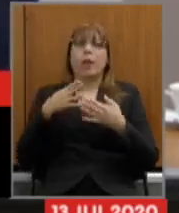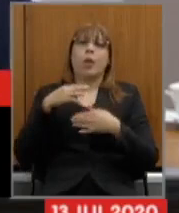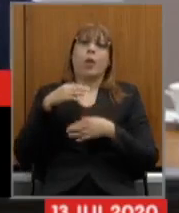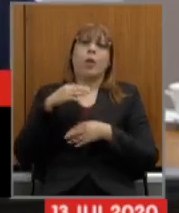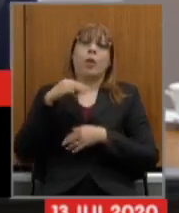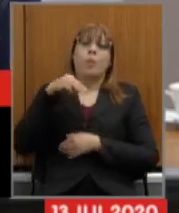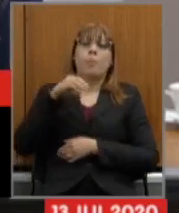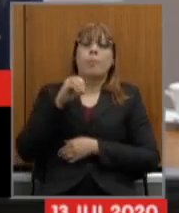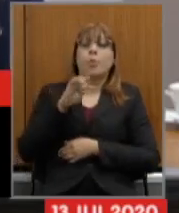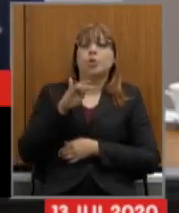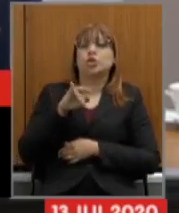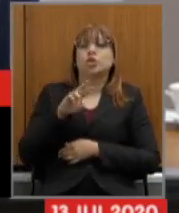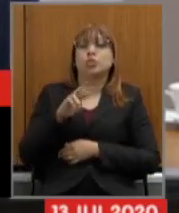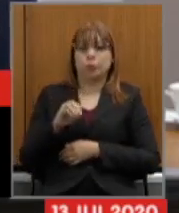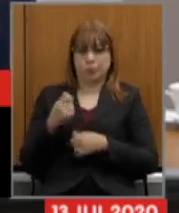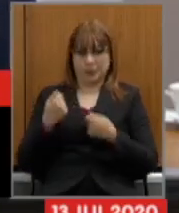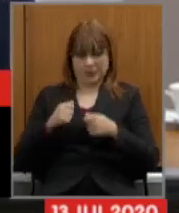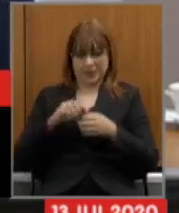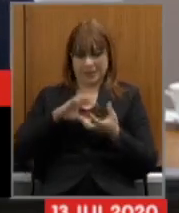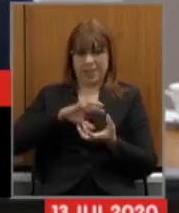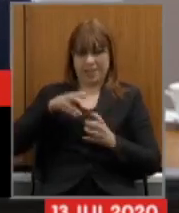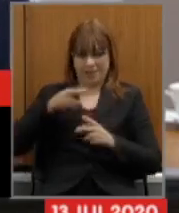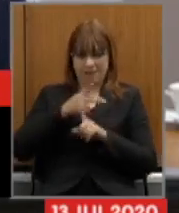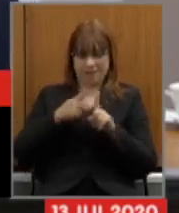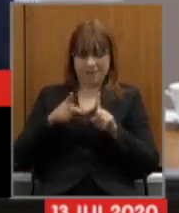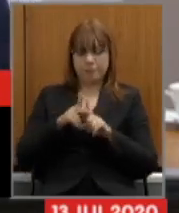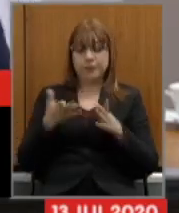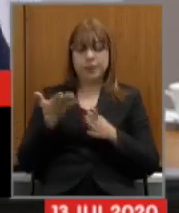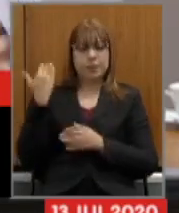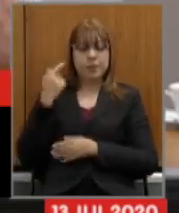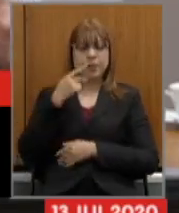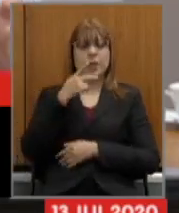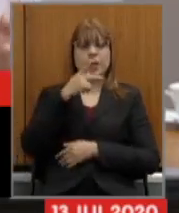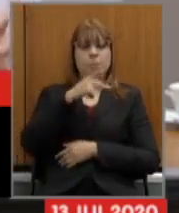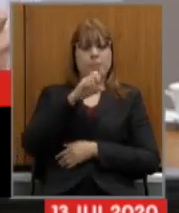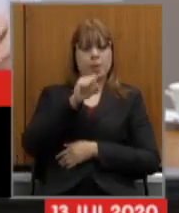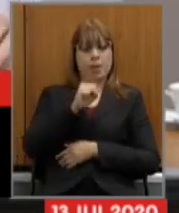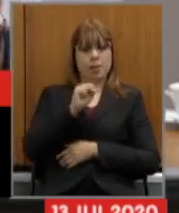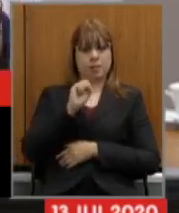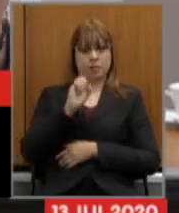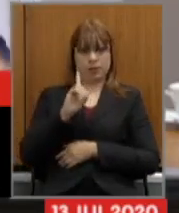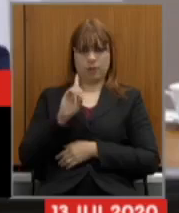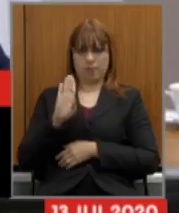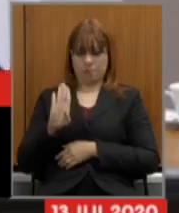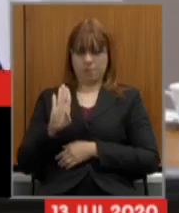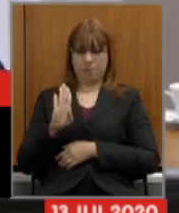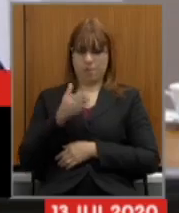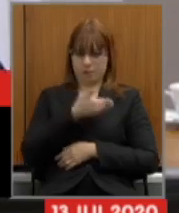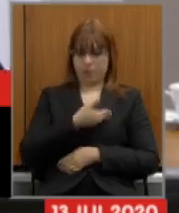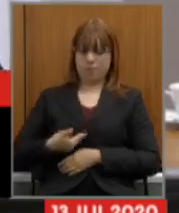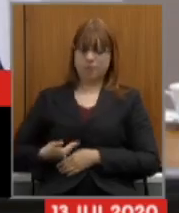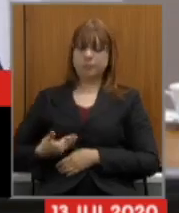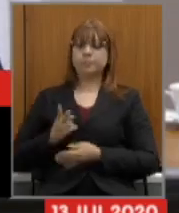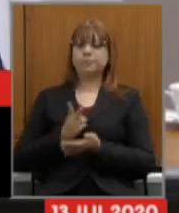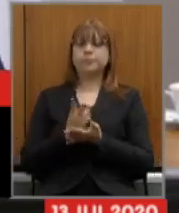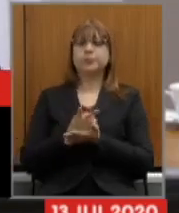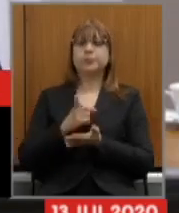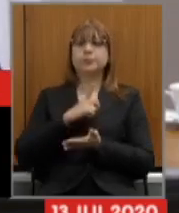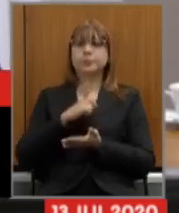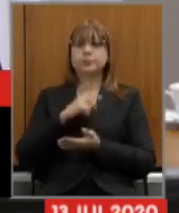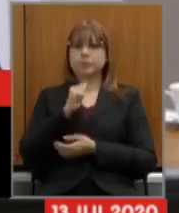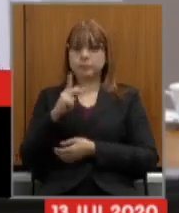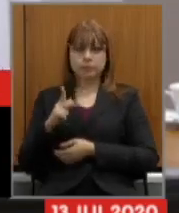necessidade da reforma primeiro o governo do PSDB tinha um hábito de aposentadorias preliminares não